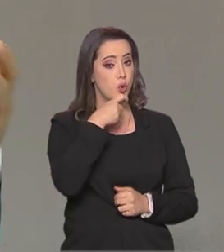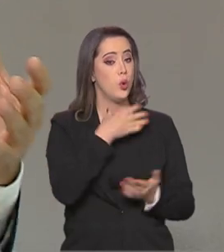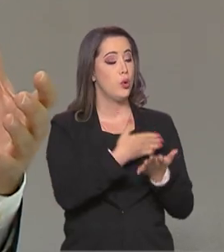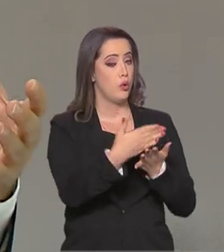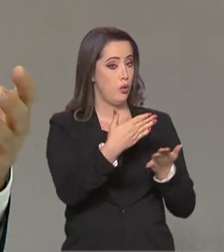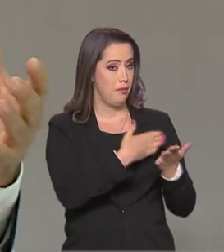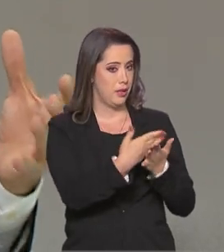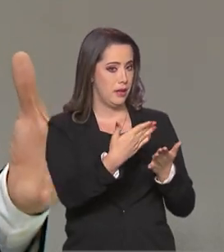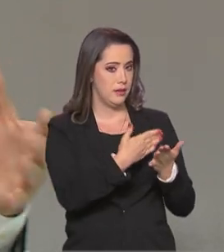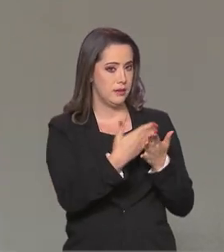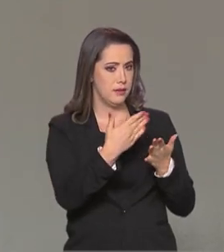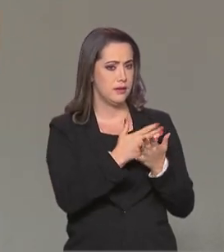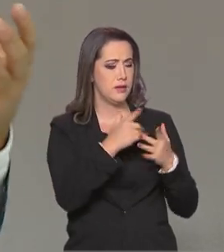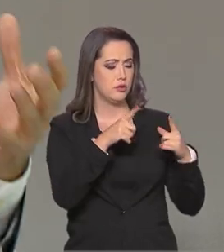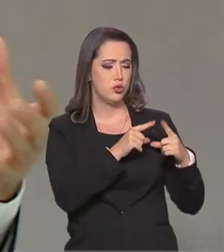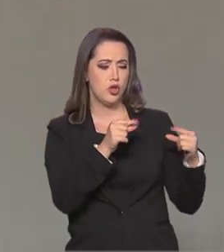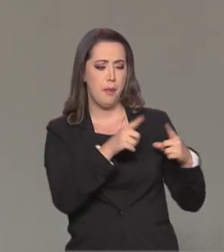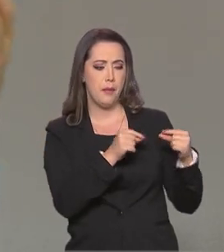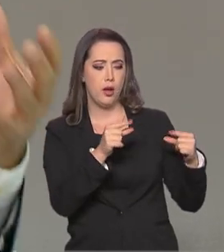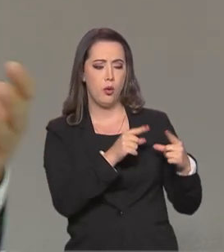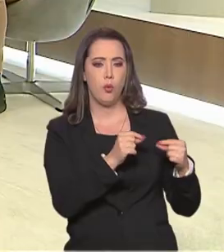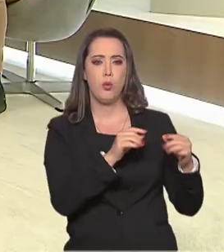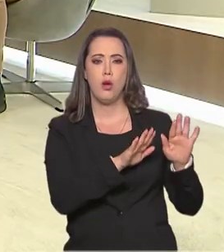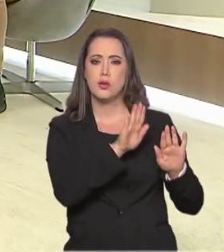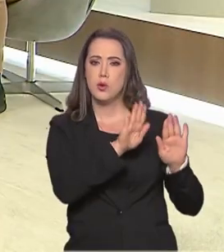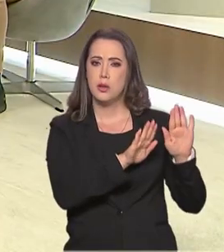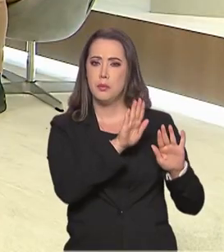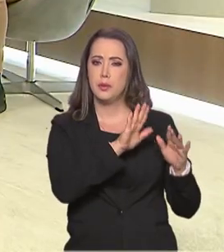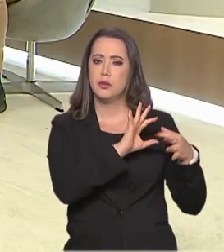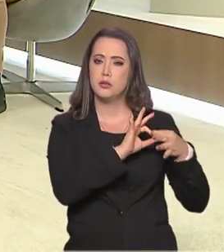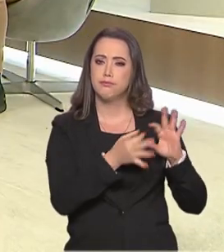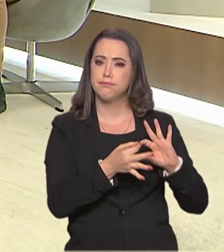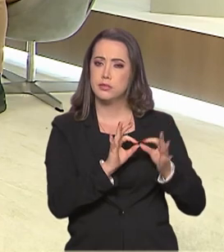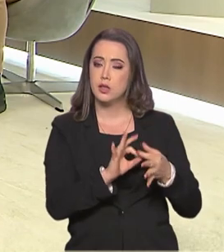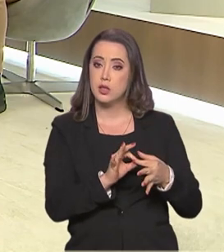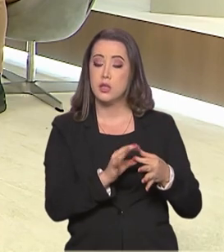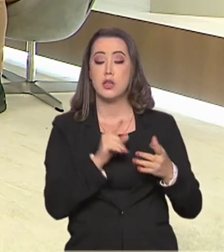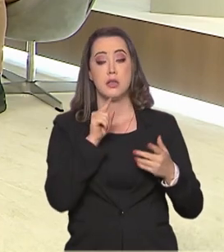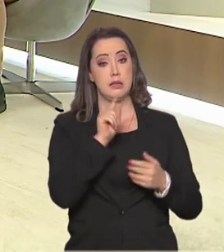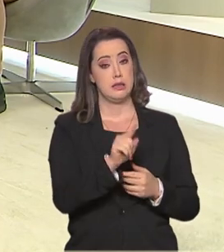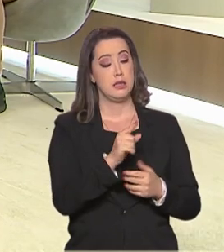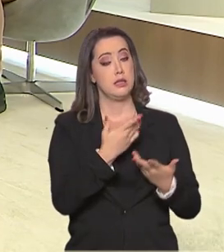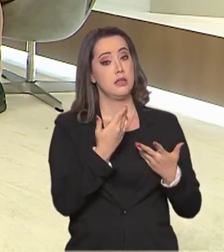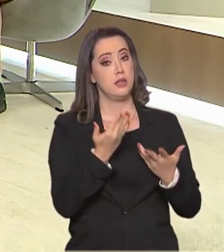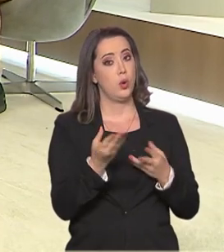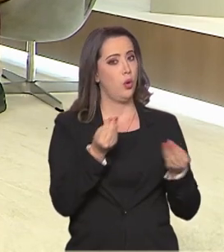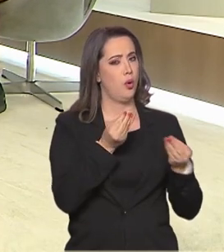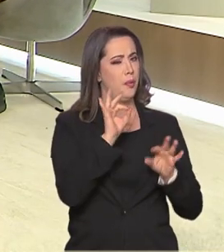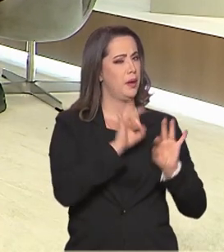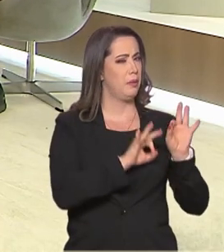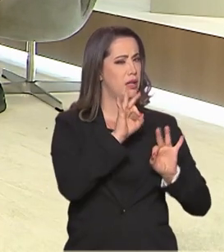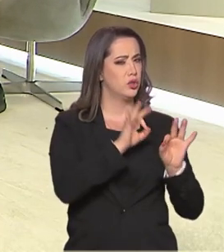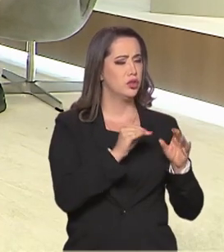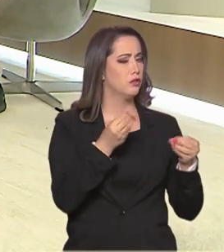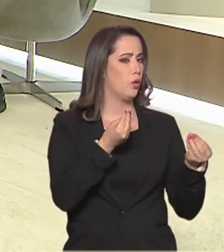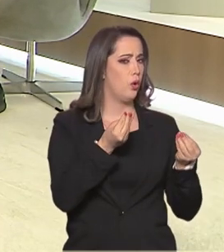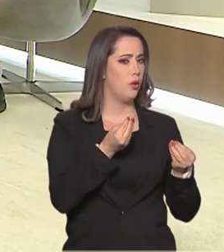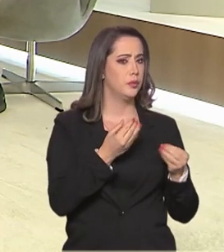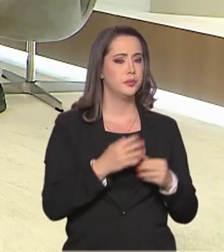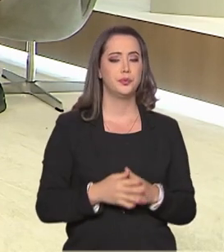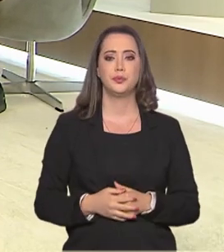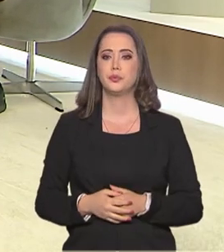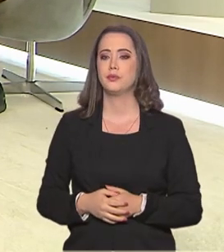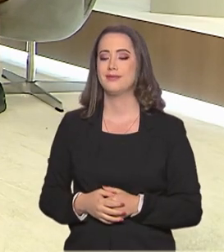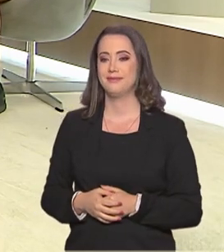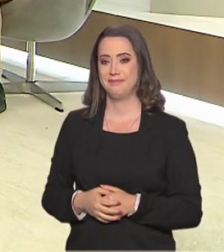Qual que é a expectativa, secretário? Como é que está esses últimos momentos aí para chegar aos jogos?